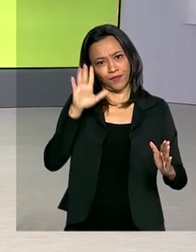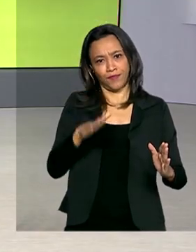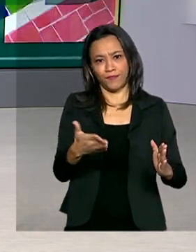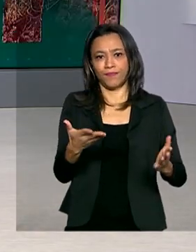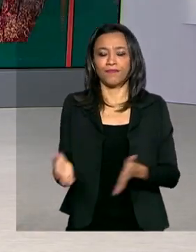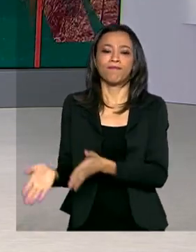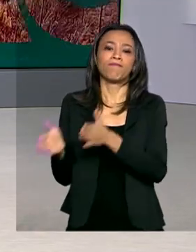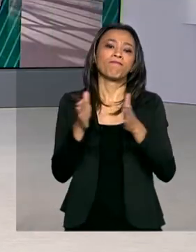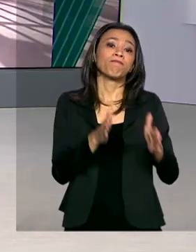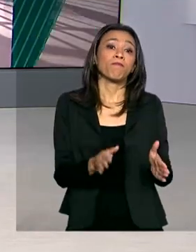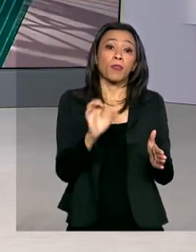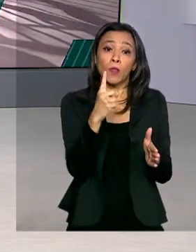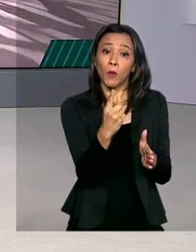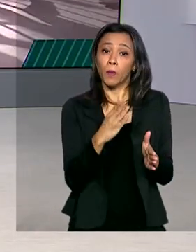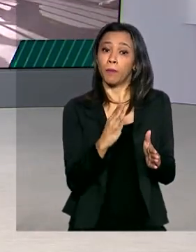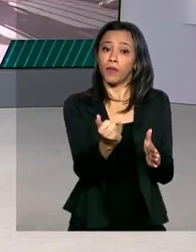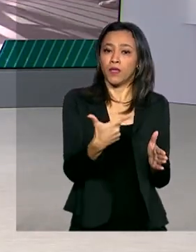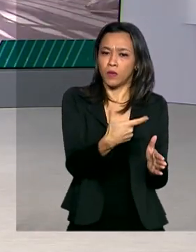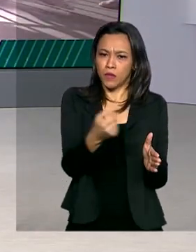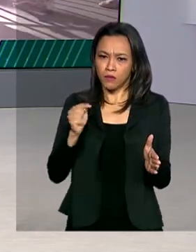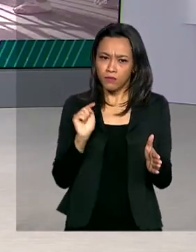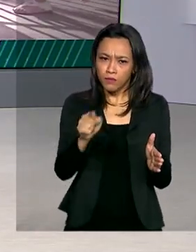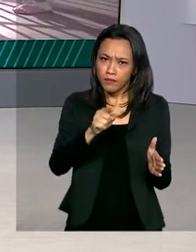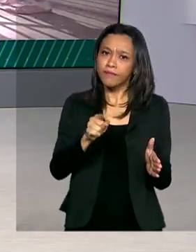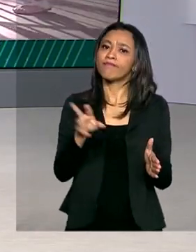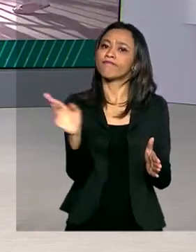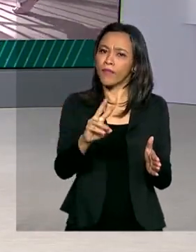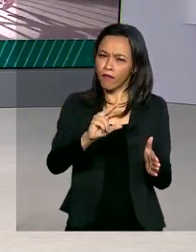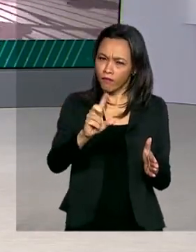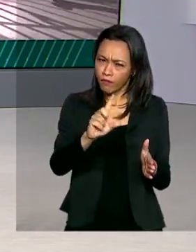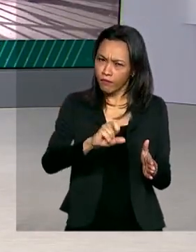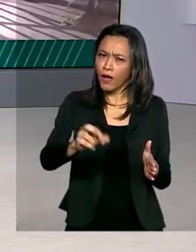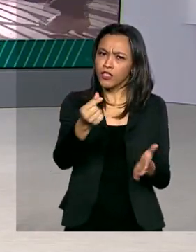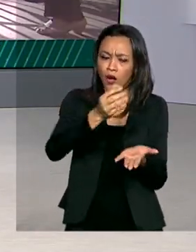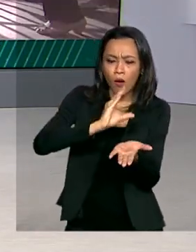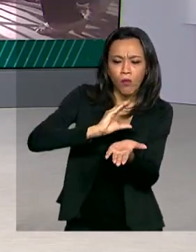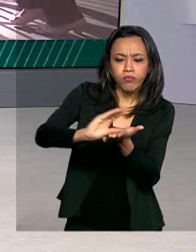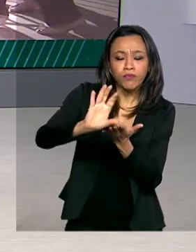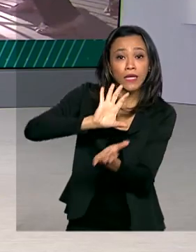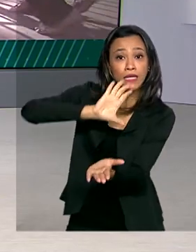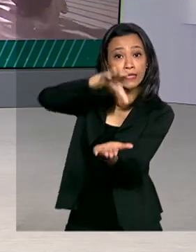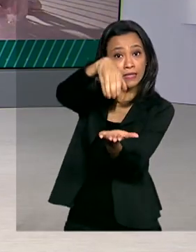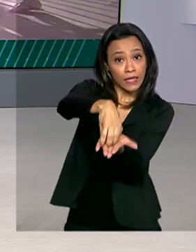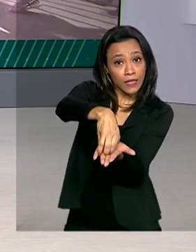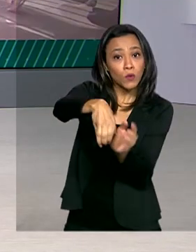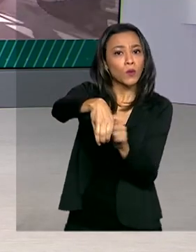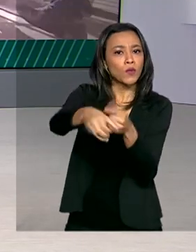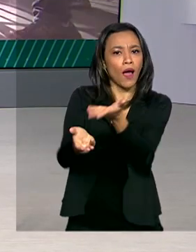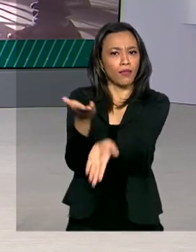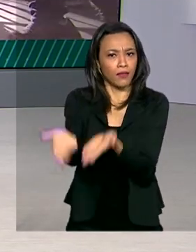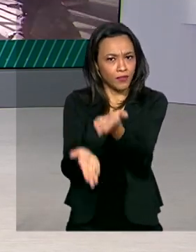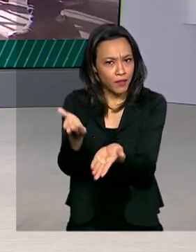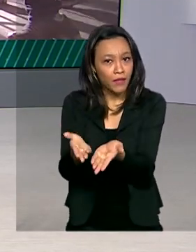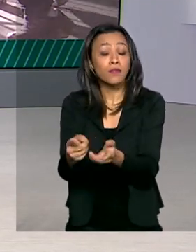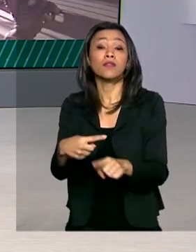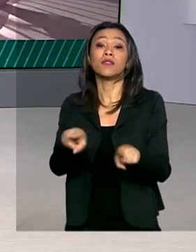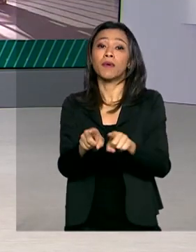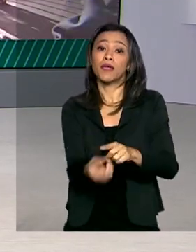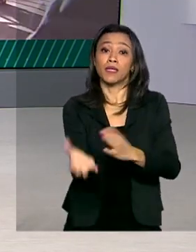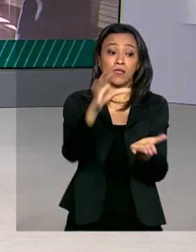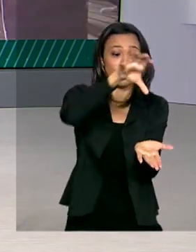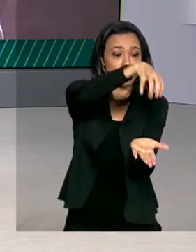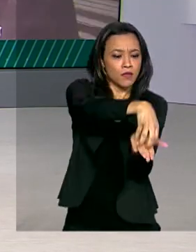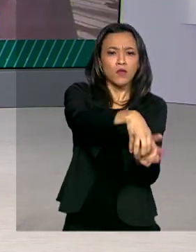Um bilhão e duzentos mil reais vão ser investidos em centros de atendimento e também centros comunitários de